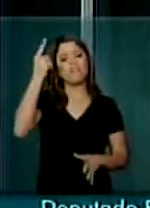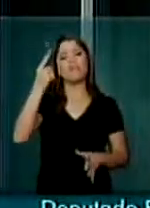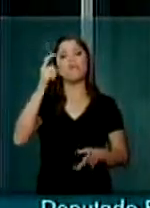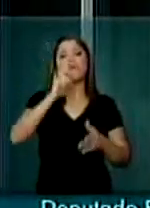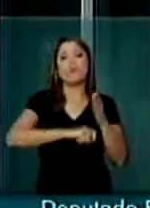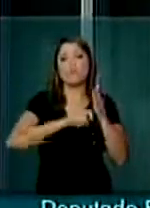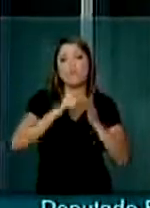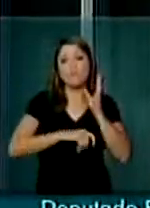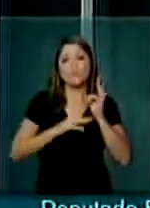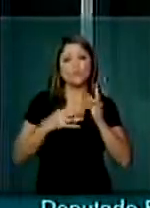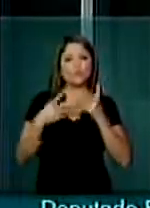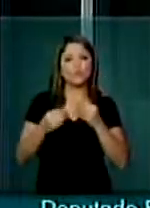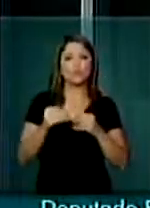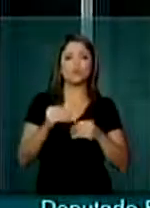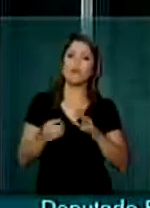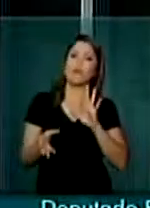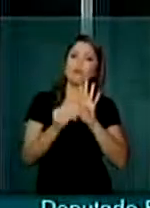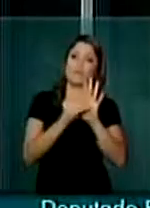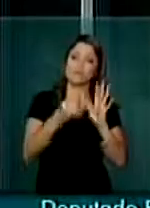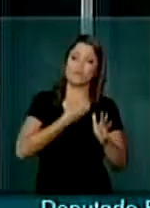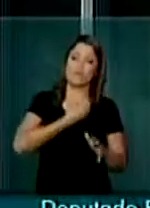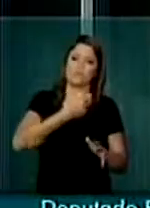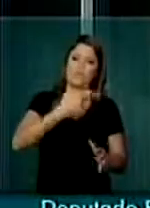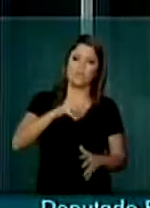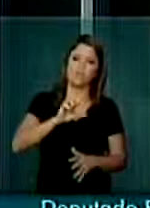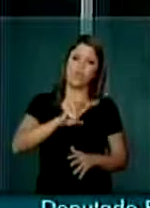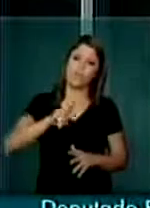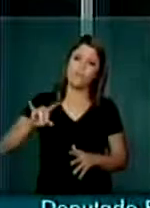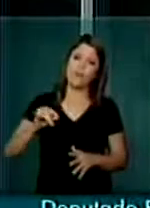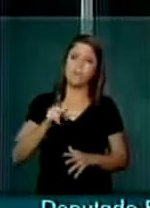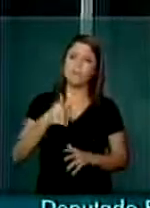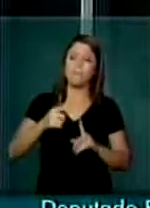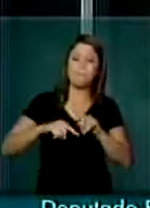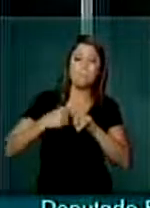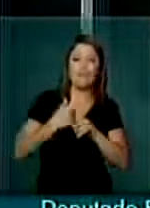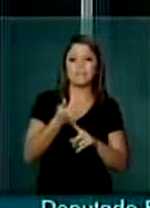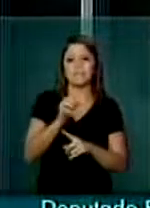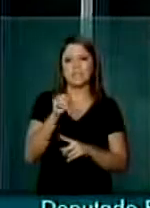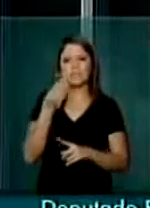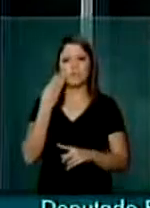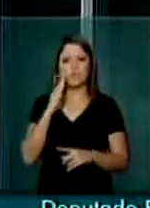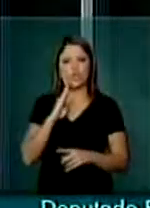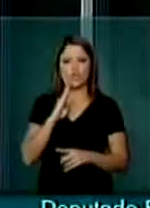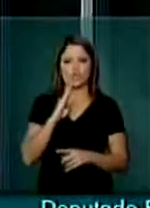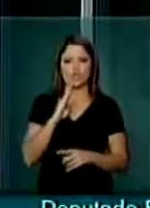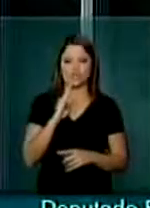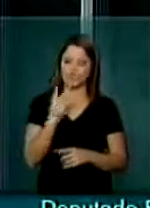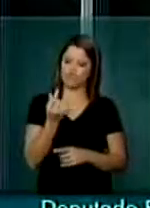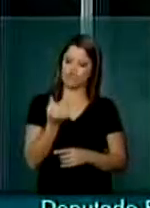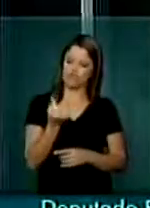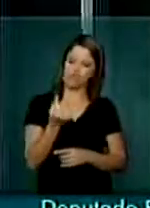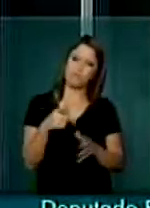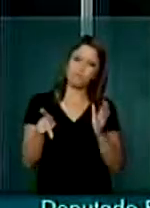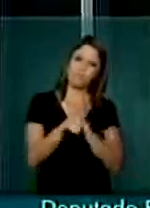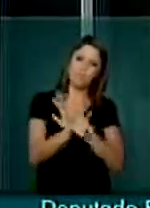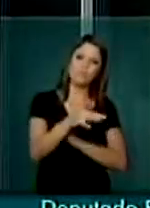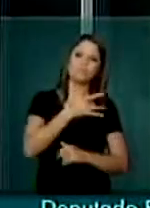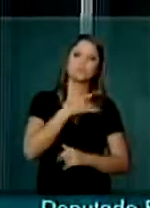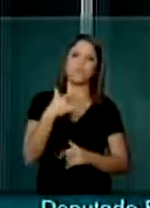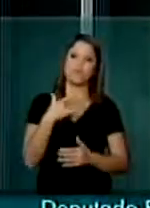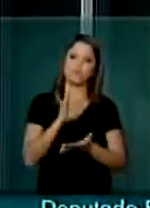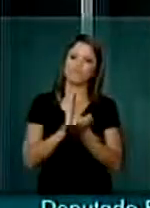regulamentação da Emenda 29, que trará mais 10 bilhões de recursos anualmente para a saúde do Brasil. Portanto,